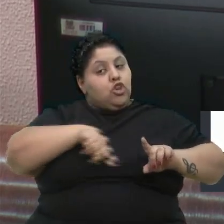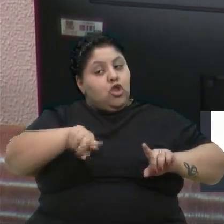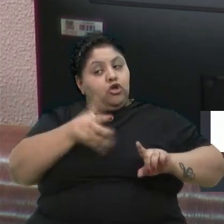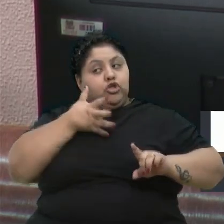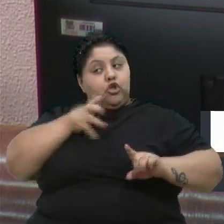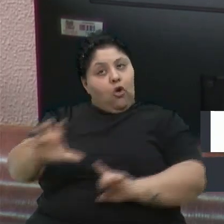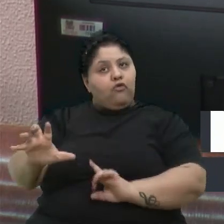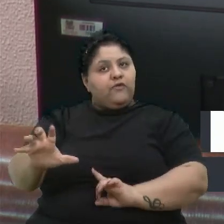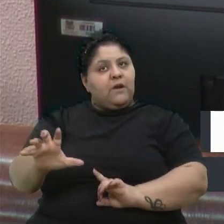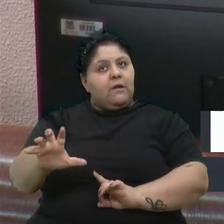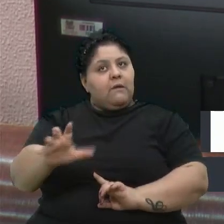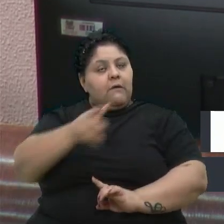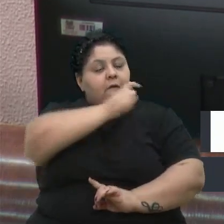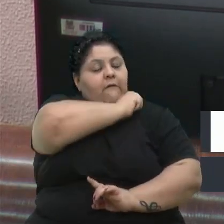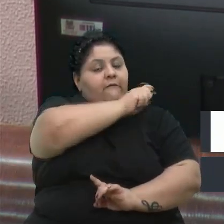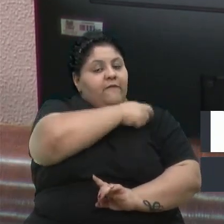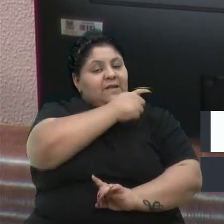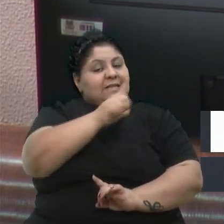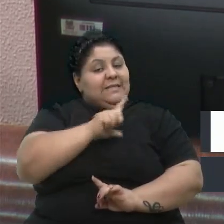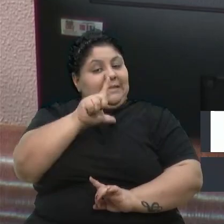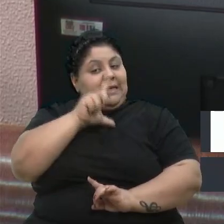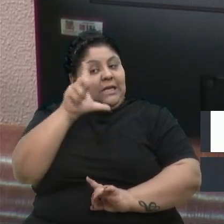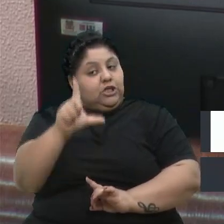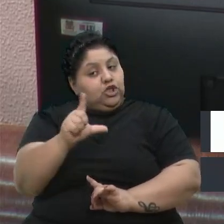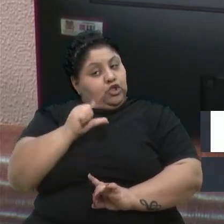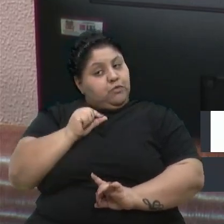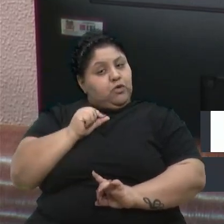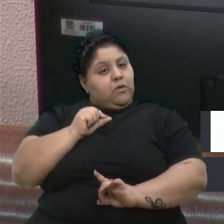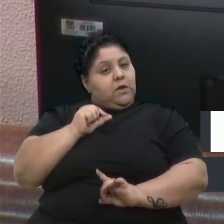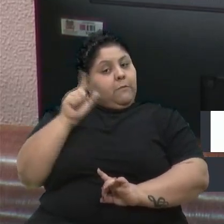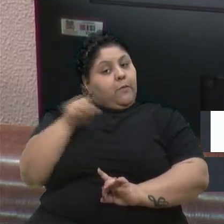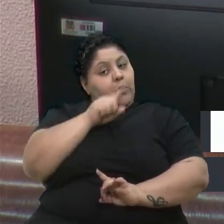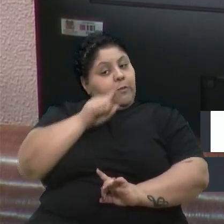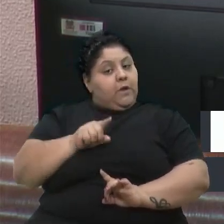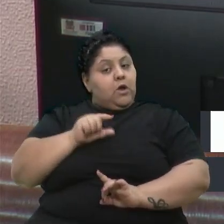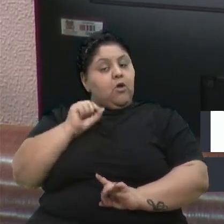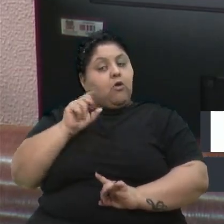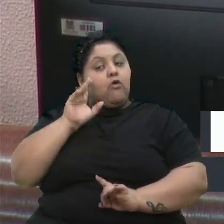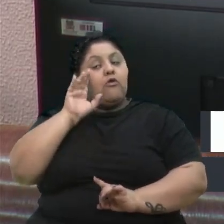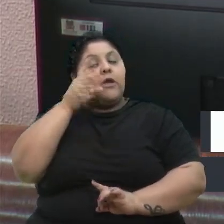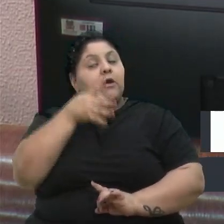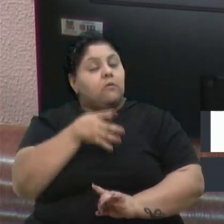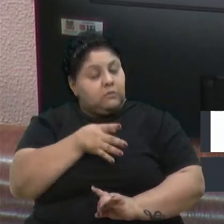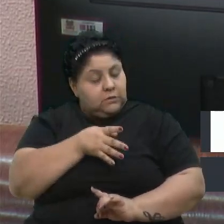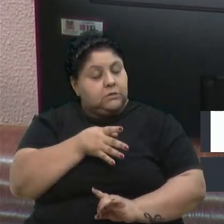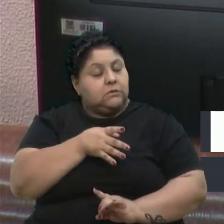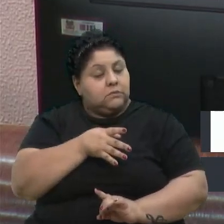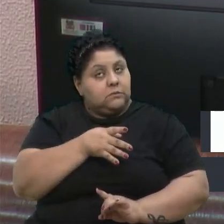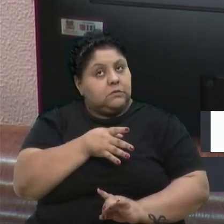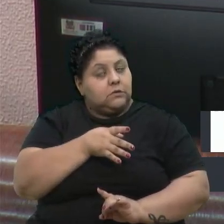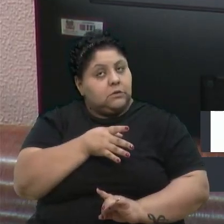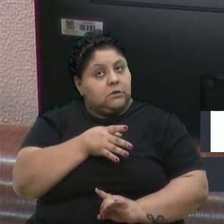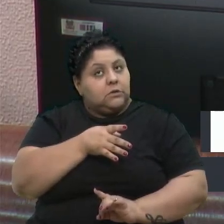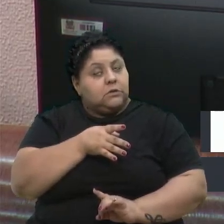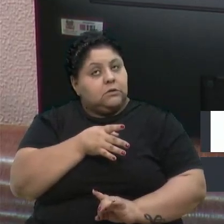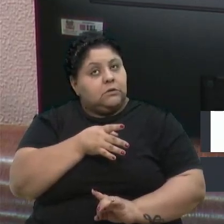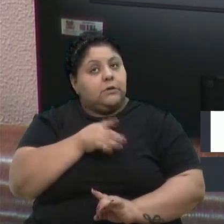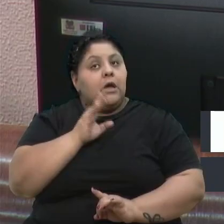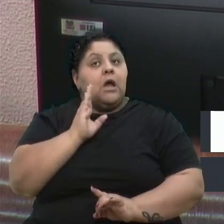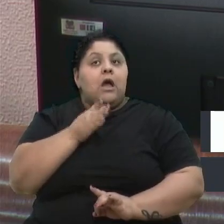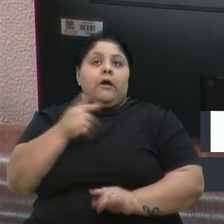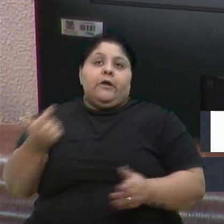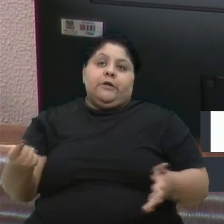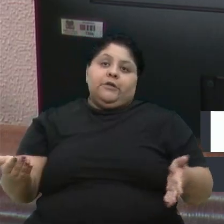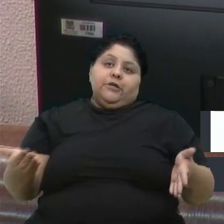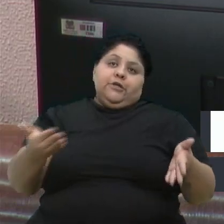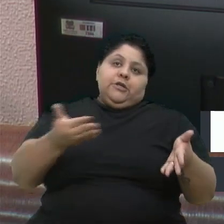a fiscalização tem que coibir. Só que acontece o que o vereador Bressan falou e aí vem a agressão.